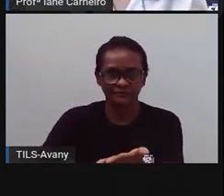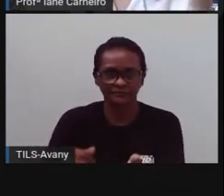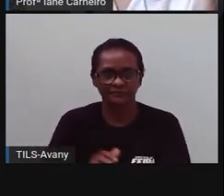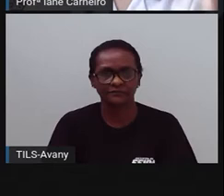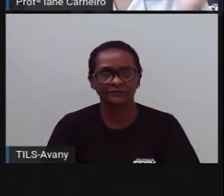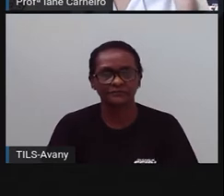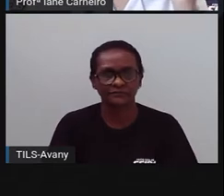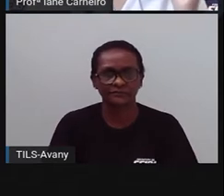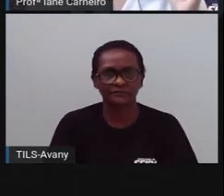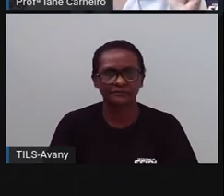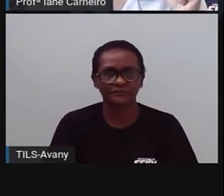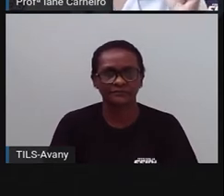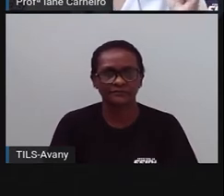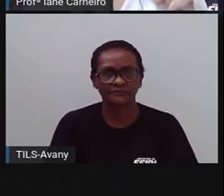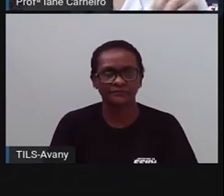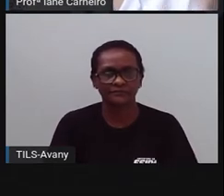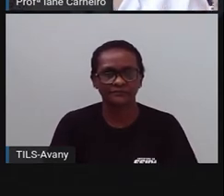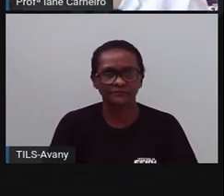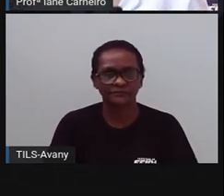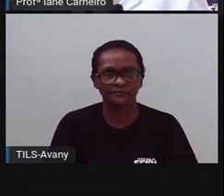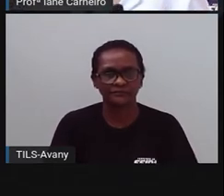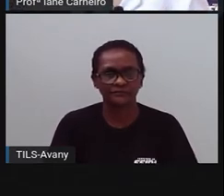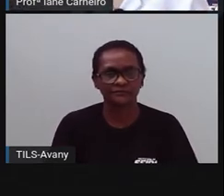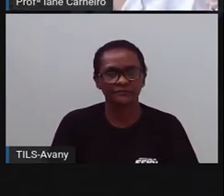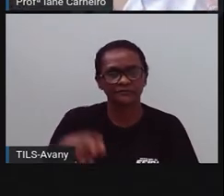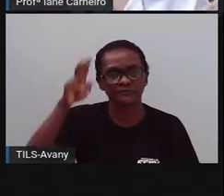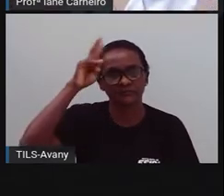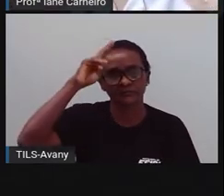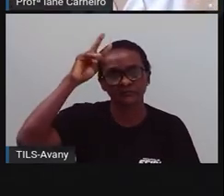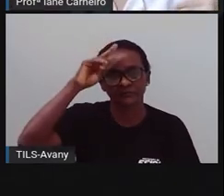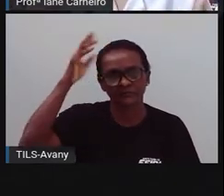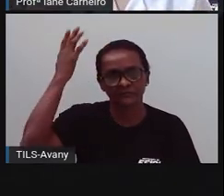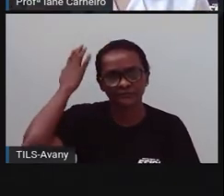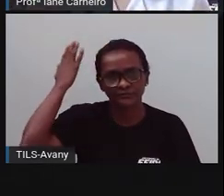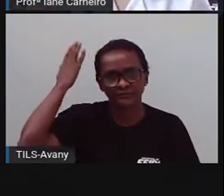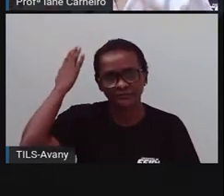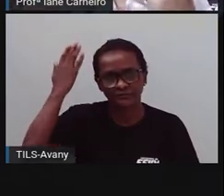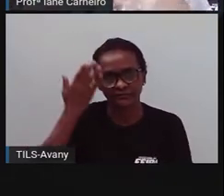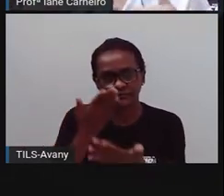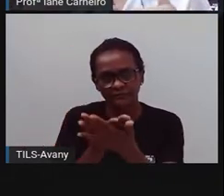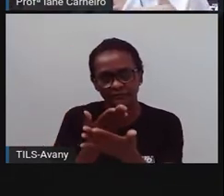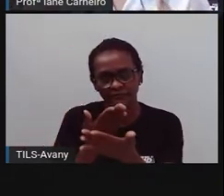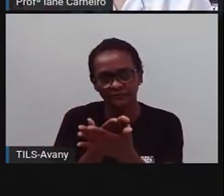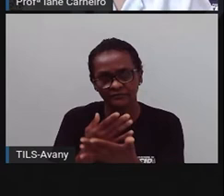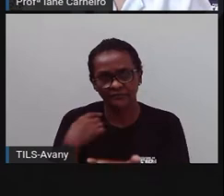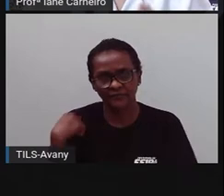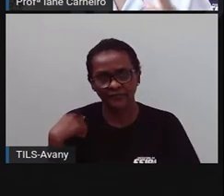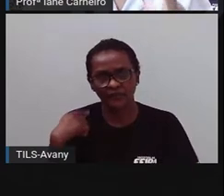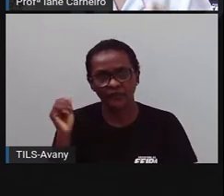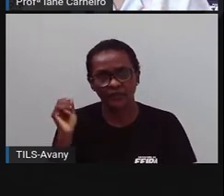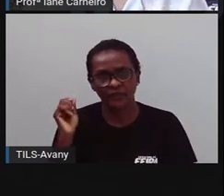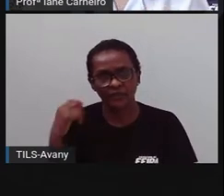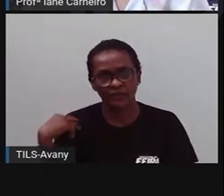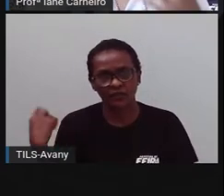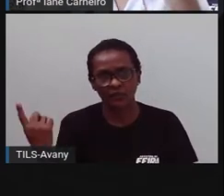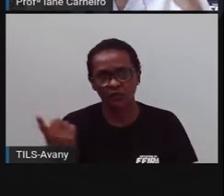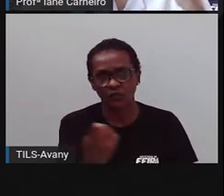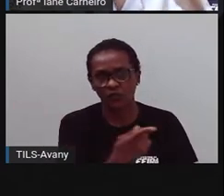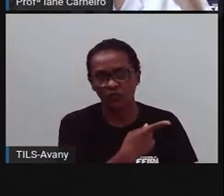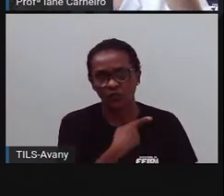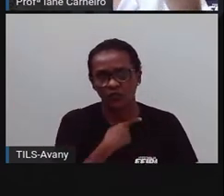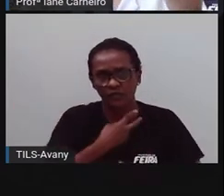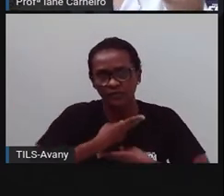saber sobre a sua cidade, né? Lembra que a gente teve uma aula que nós falamos sobre nós, né? E que a gente foi vendo as nossas